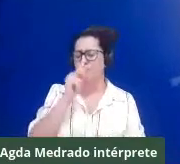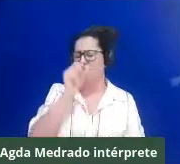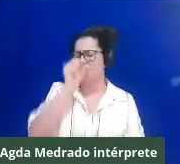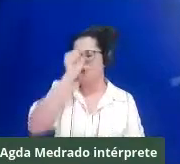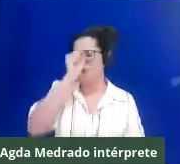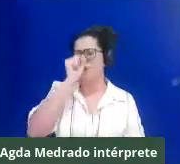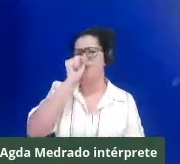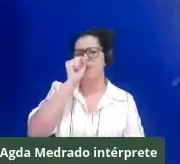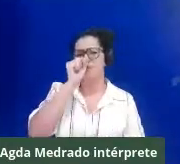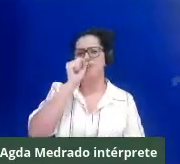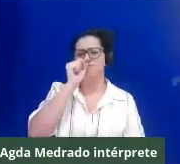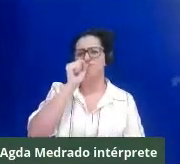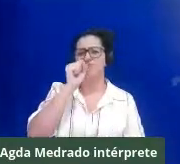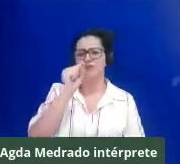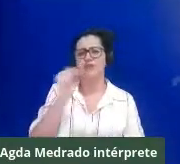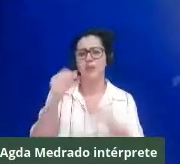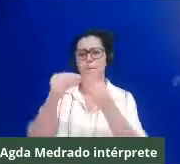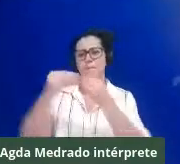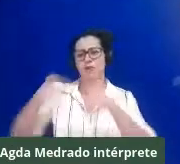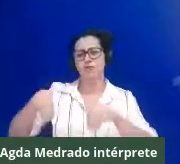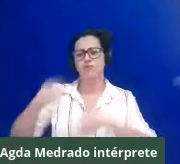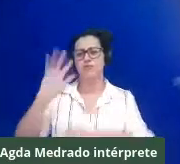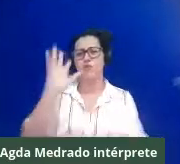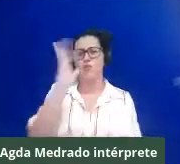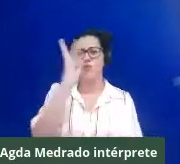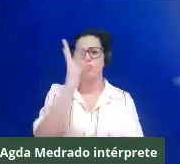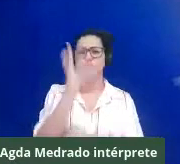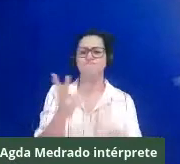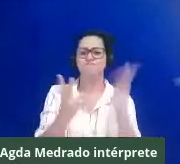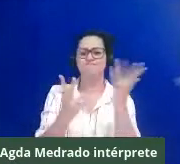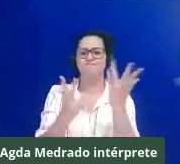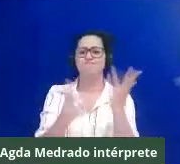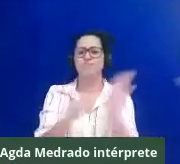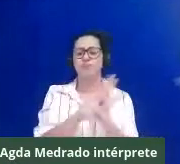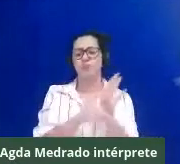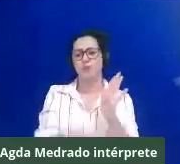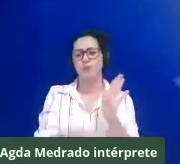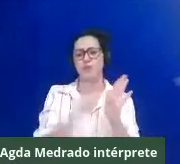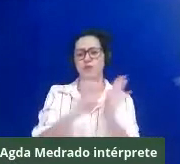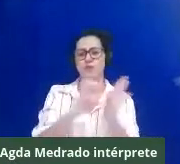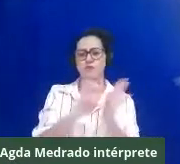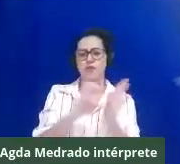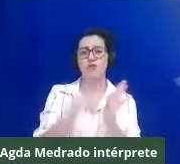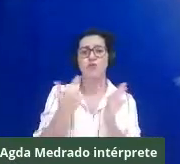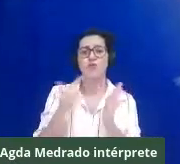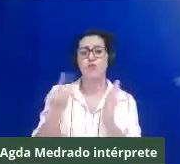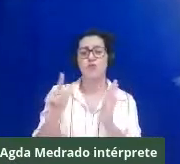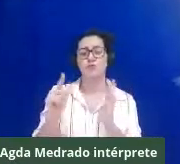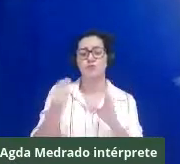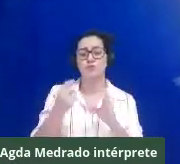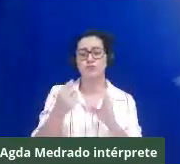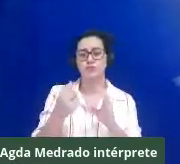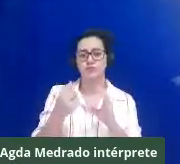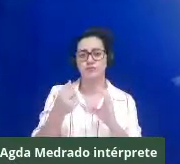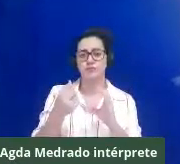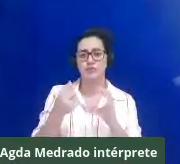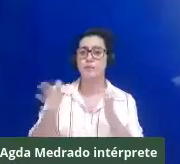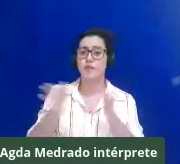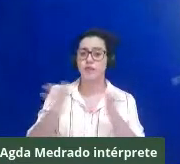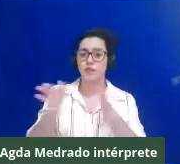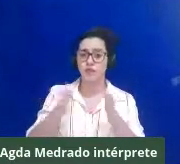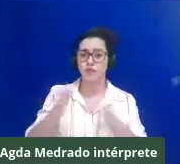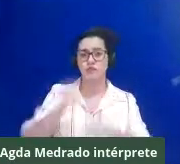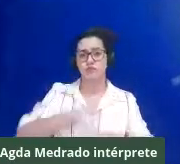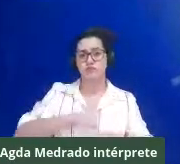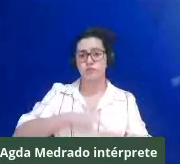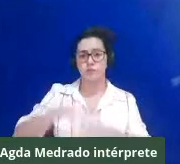daquela comunidade. Um outro, o terceiro período que vai caracterizar a atuação do Estado